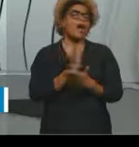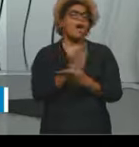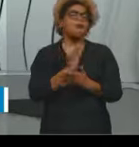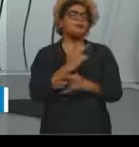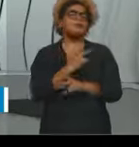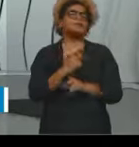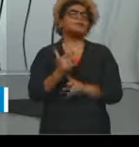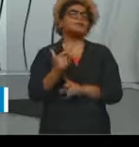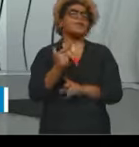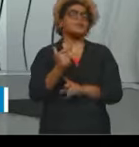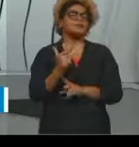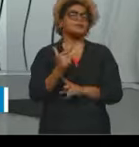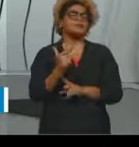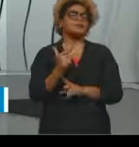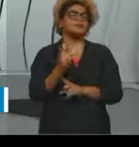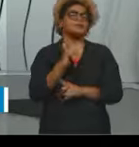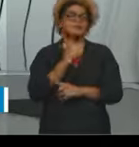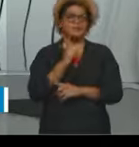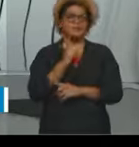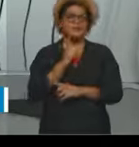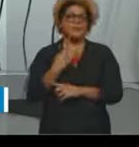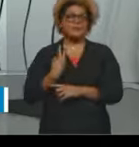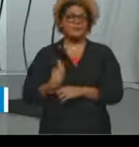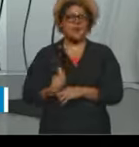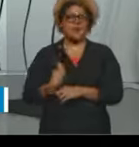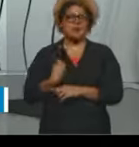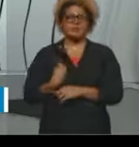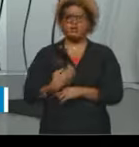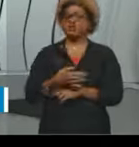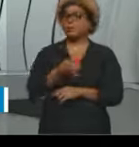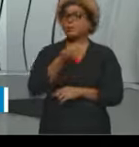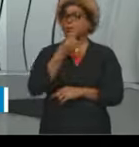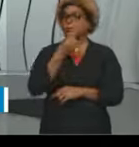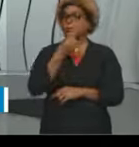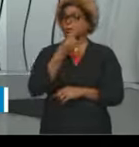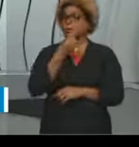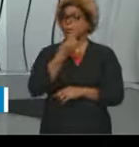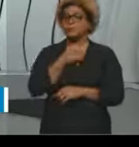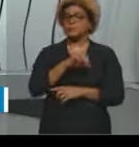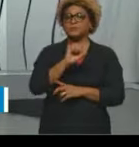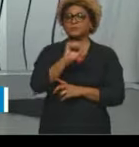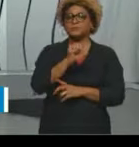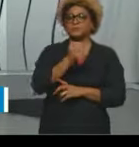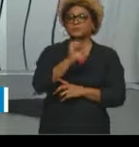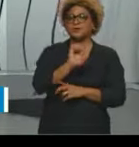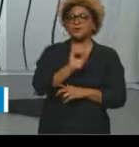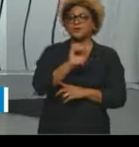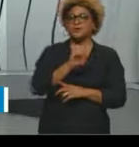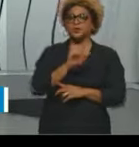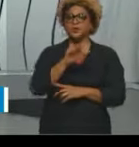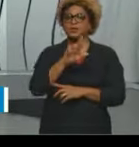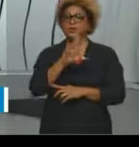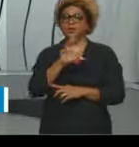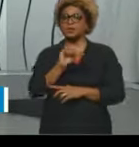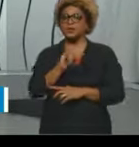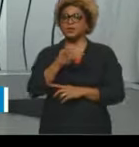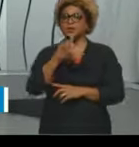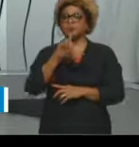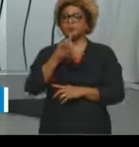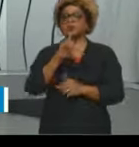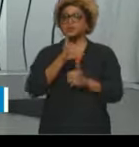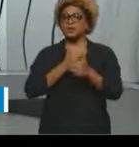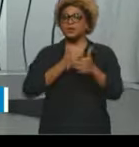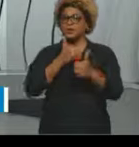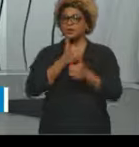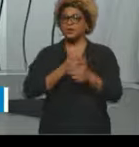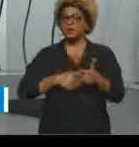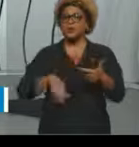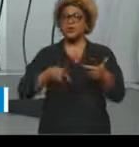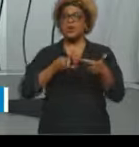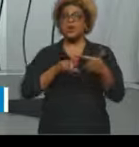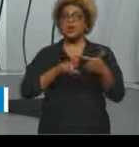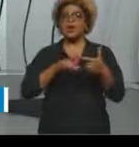bem-estar social. A questão do seguro do desemprego, a questão de uma licença maternidade, a questão aí de o